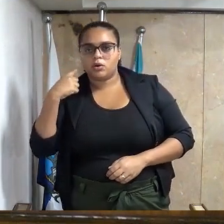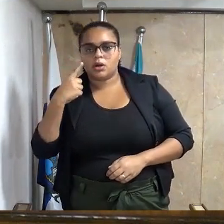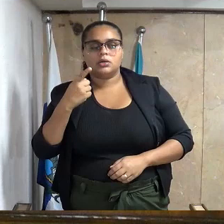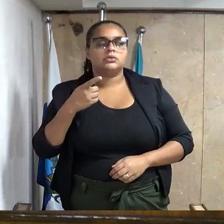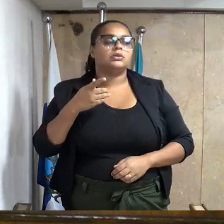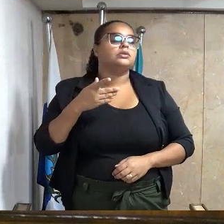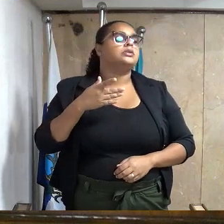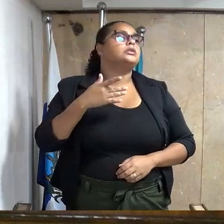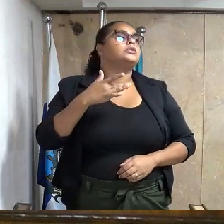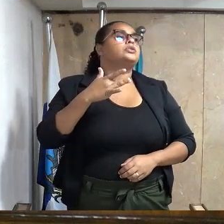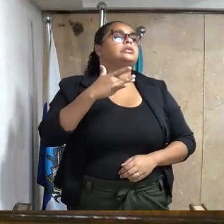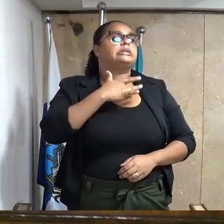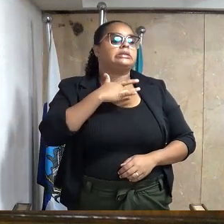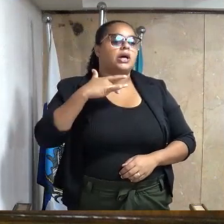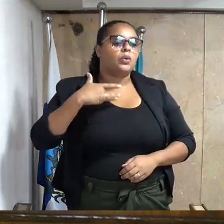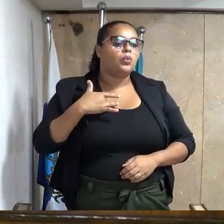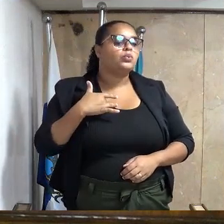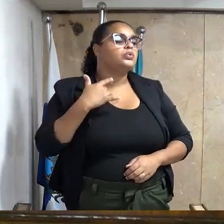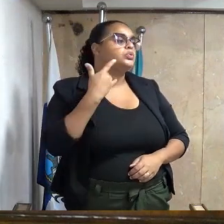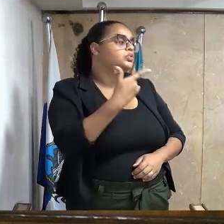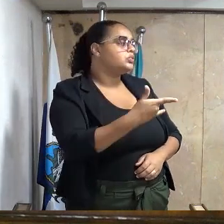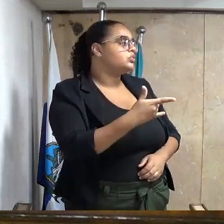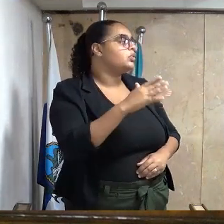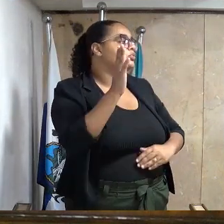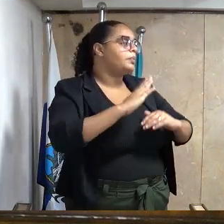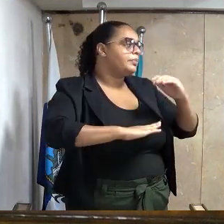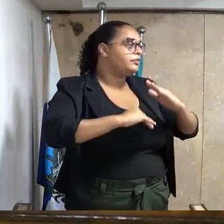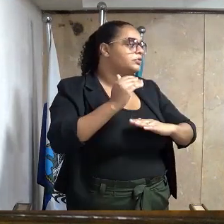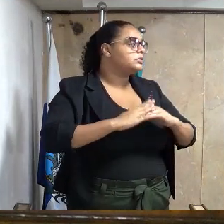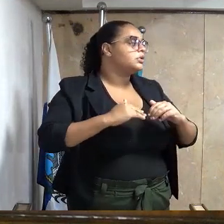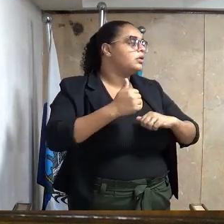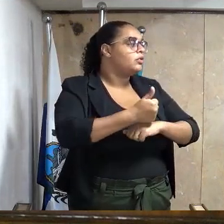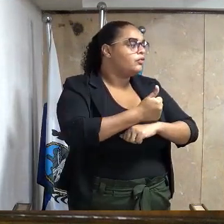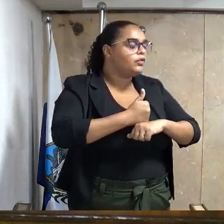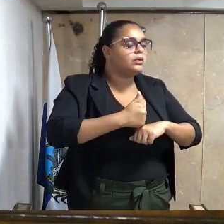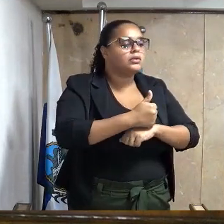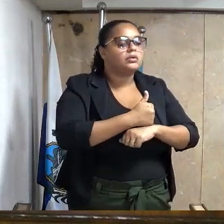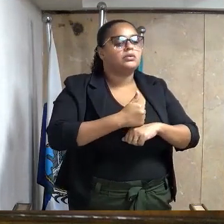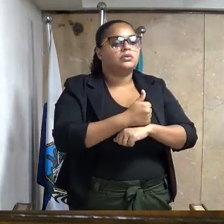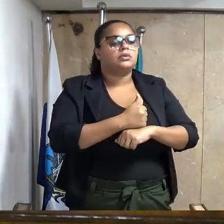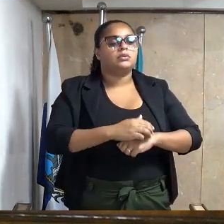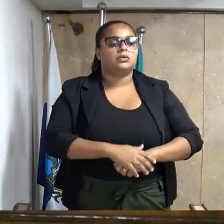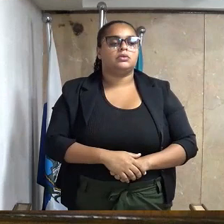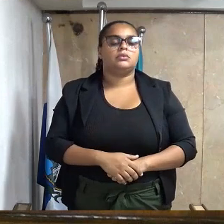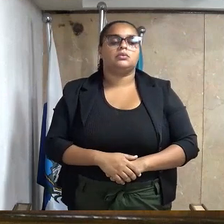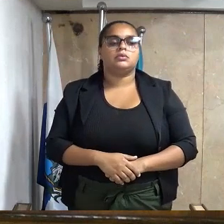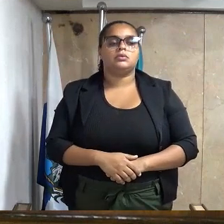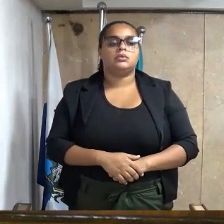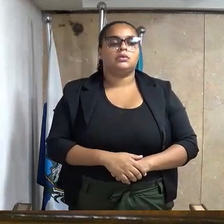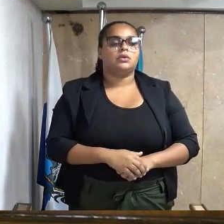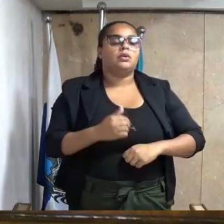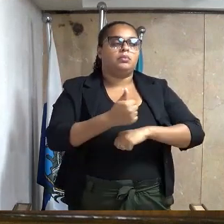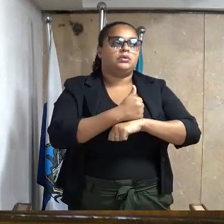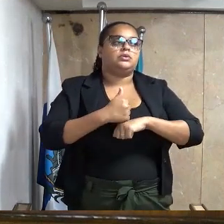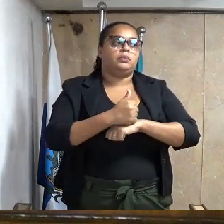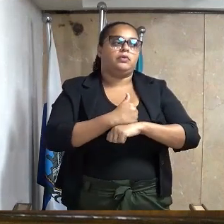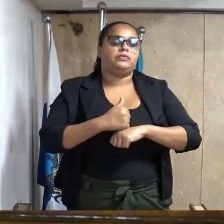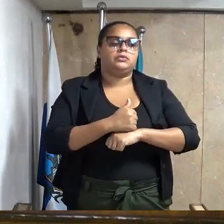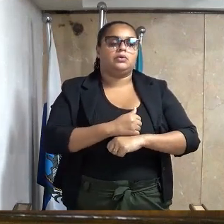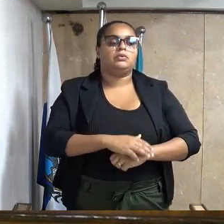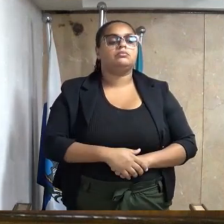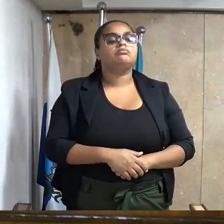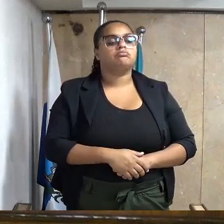saúde, por exercer suas funções com integridade, dedicação, foco e excelência, perfil profissional,